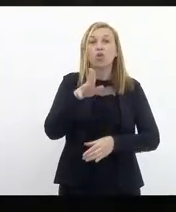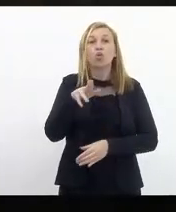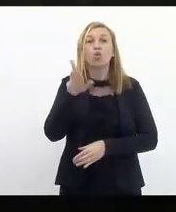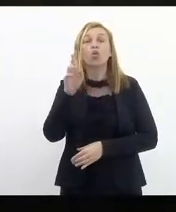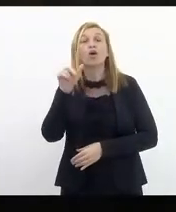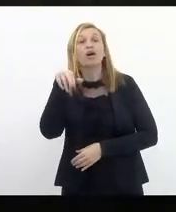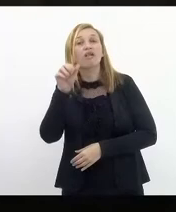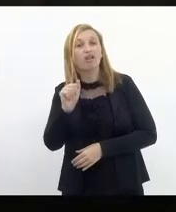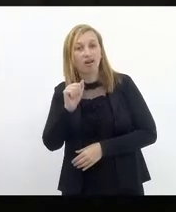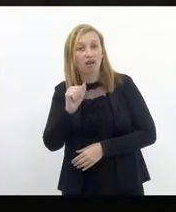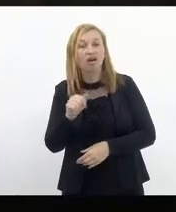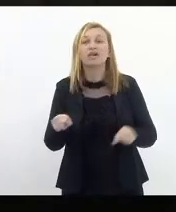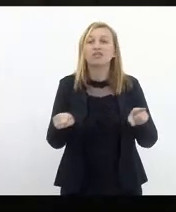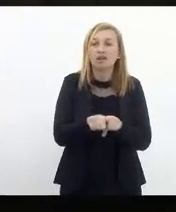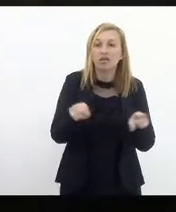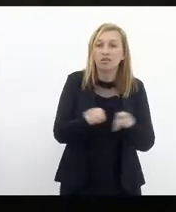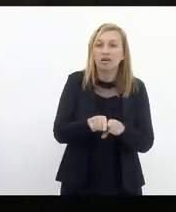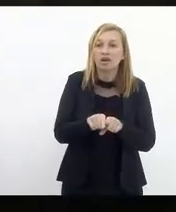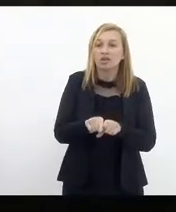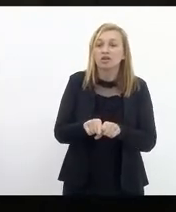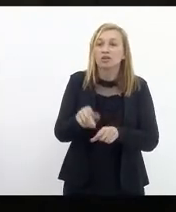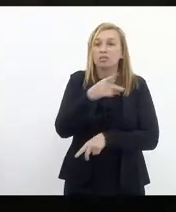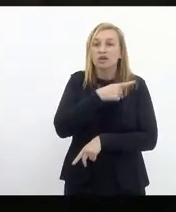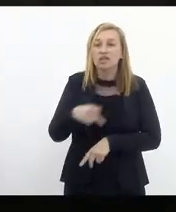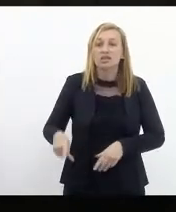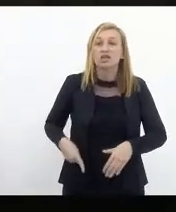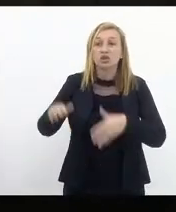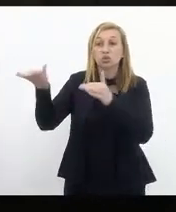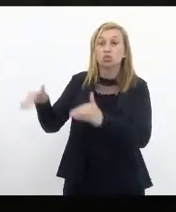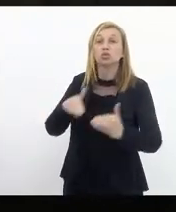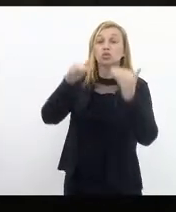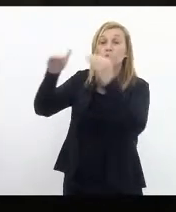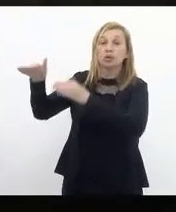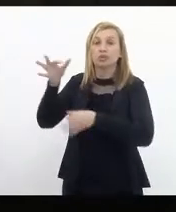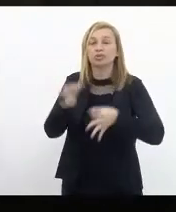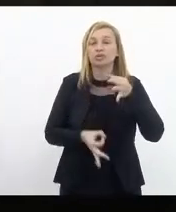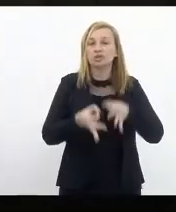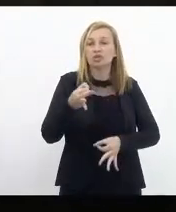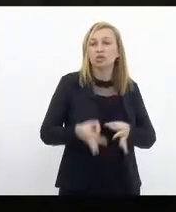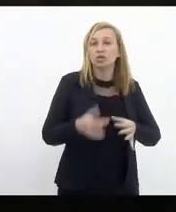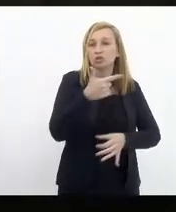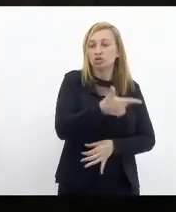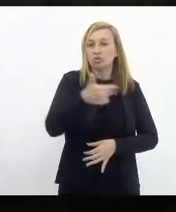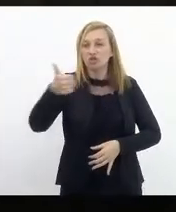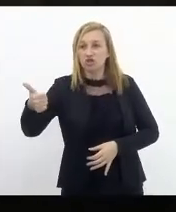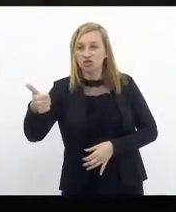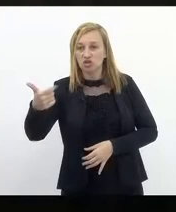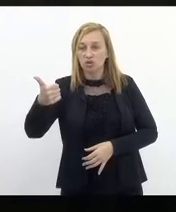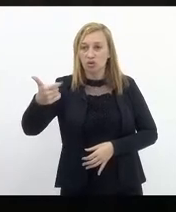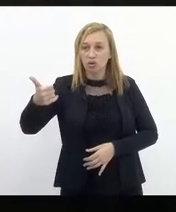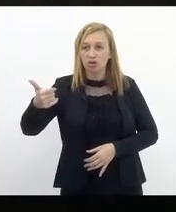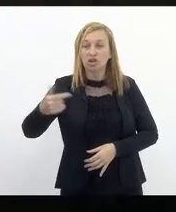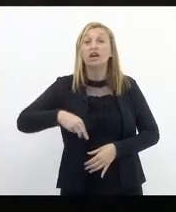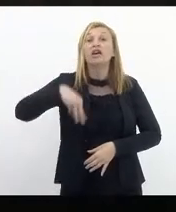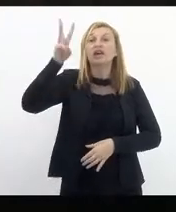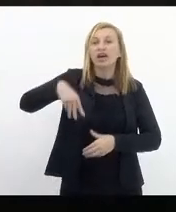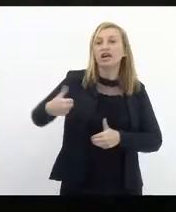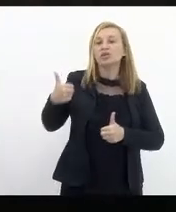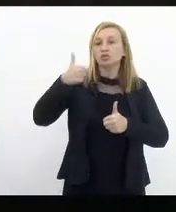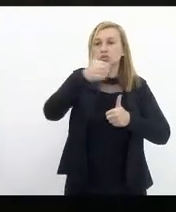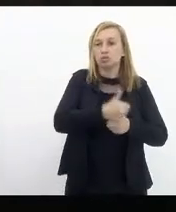e questionar o presidente do Supremo que em 2022 quem assume a cadeira